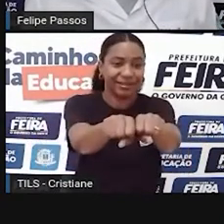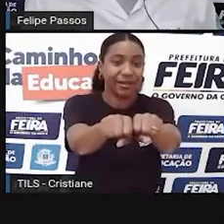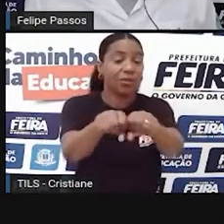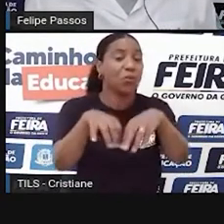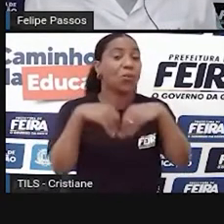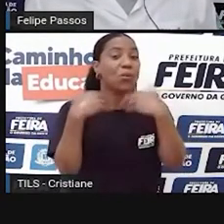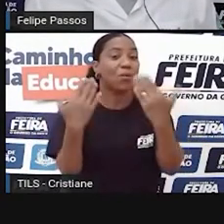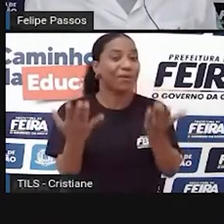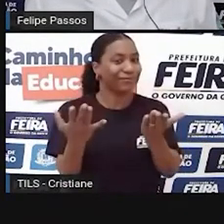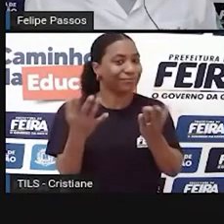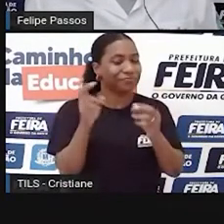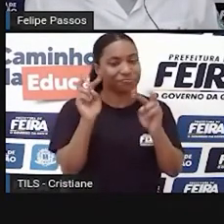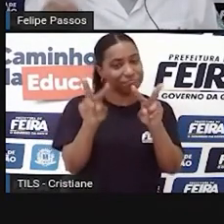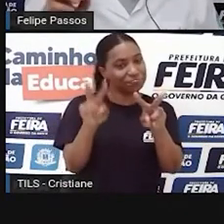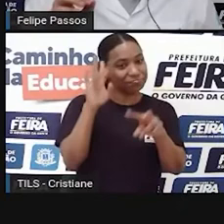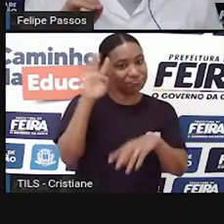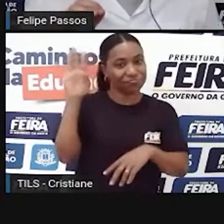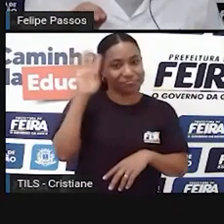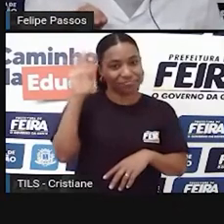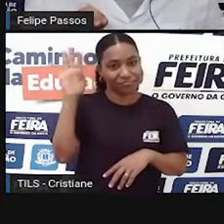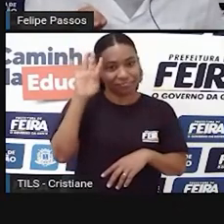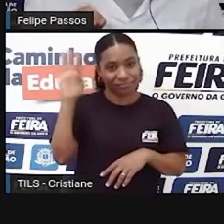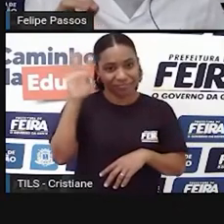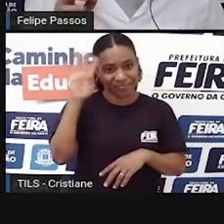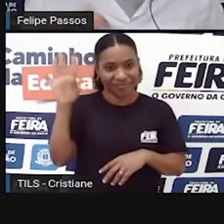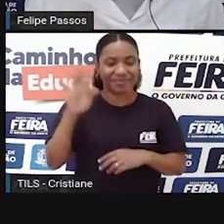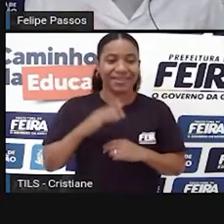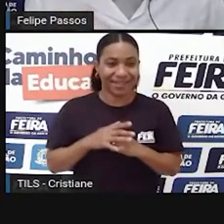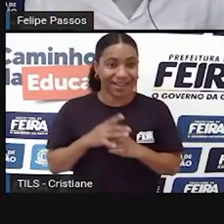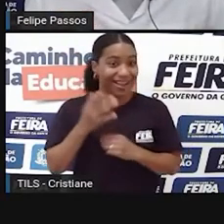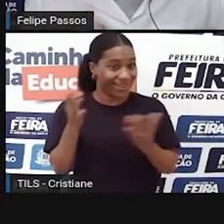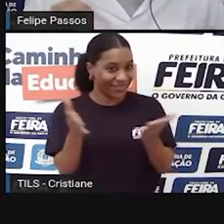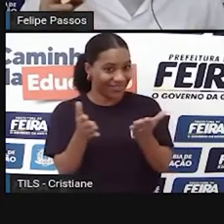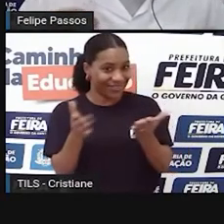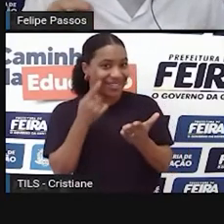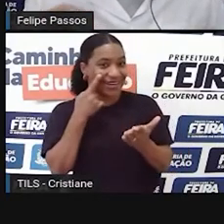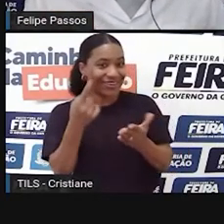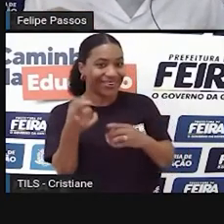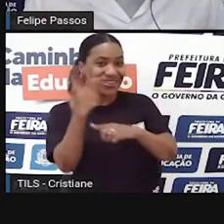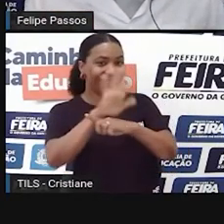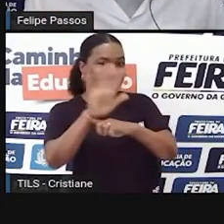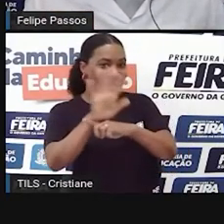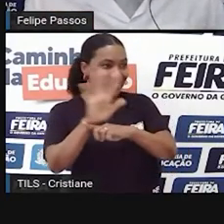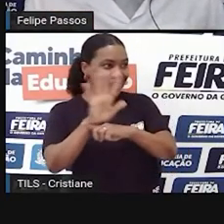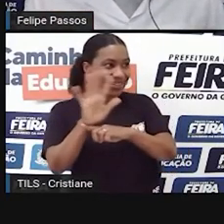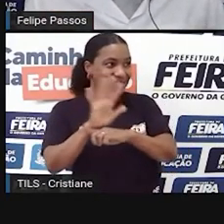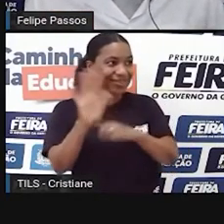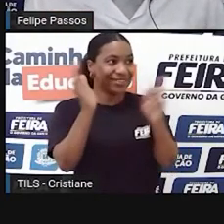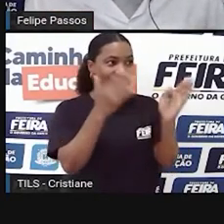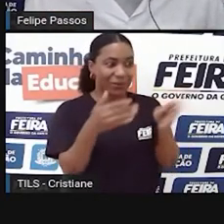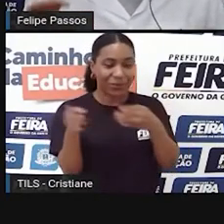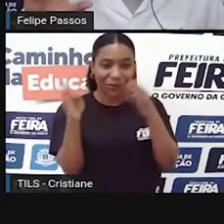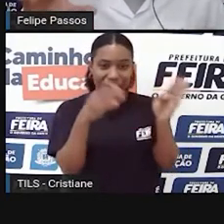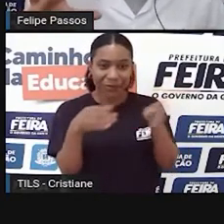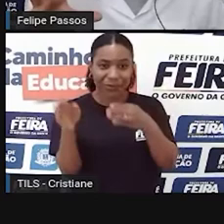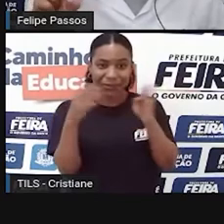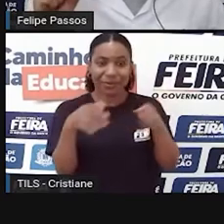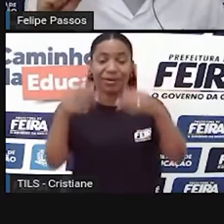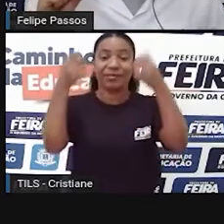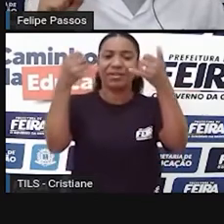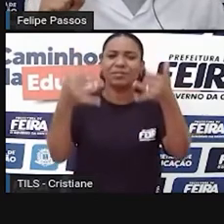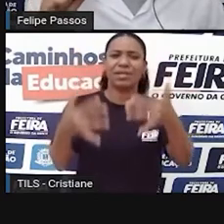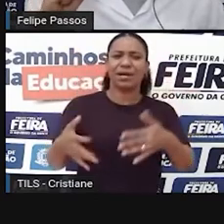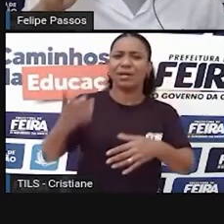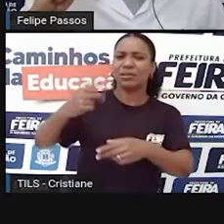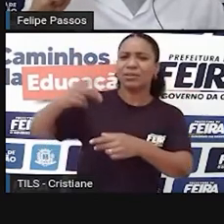desenhos, né? Então, gente vai assistir um videozinho agora, muito interessante, que fala sobre a história da humanidade. E no final do